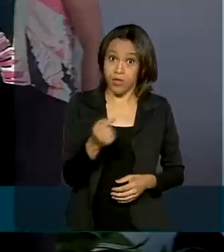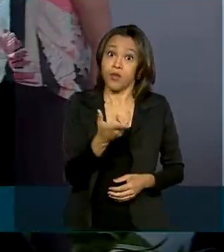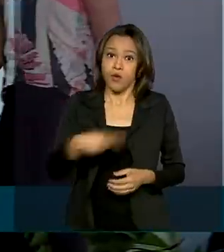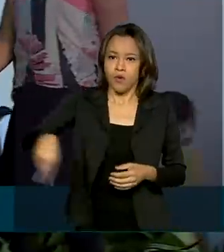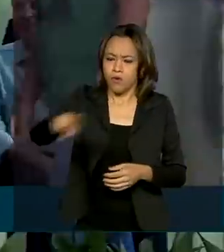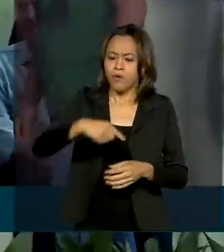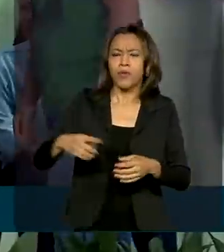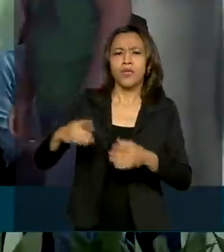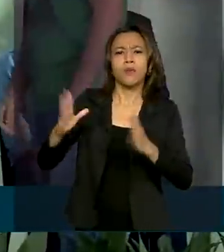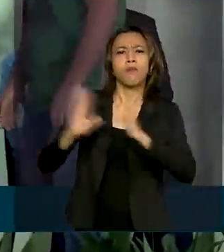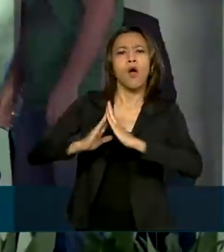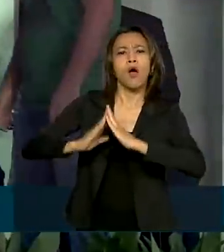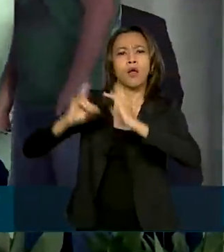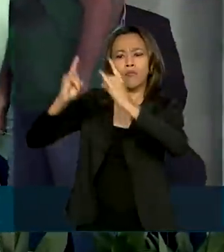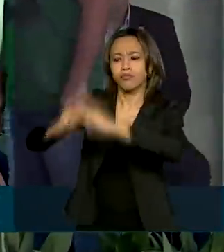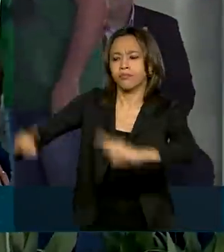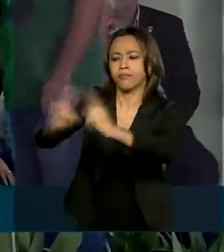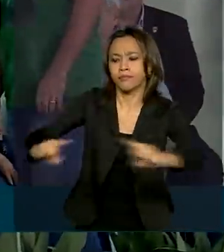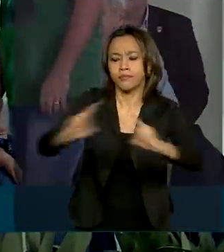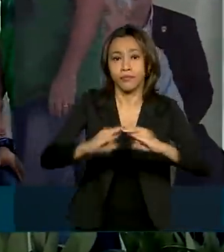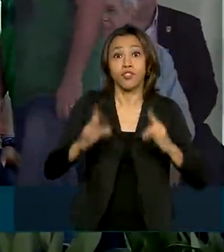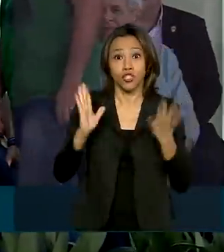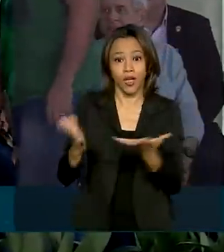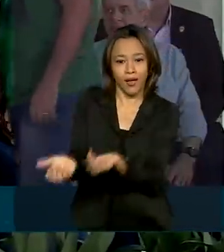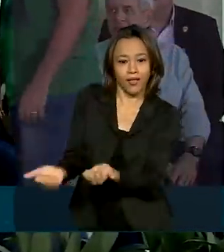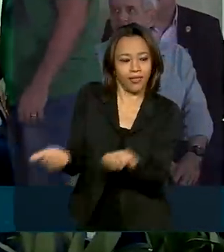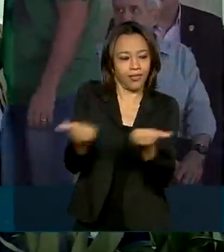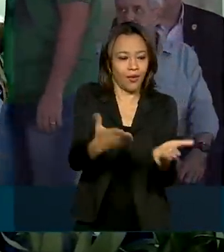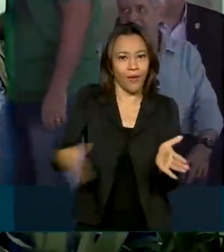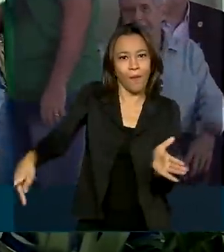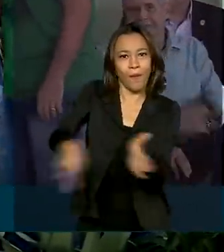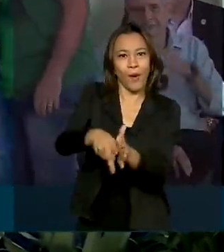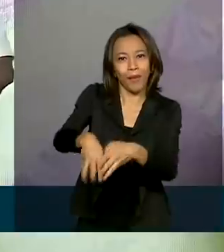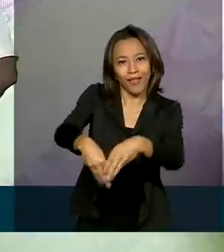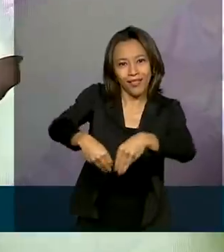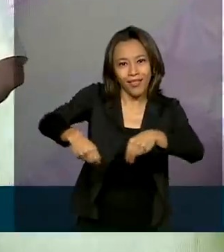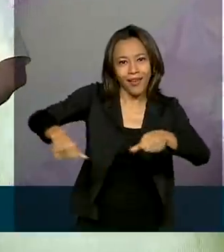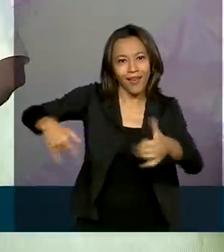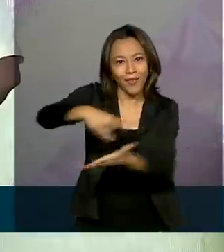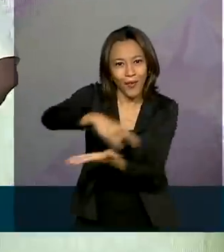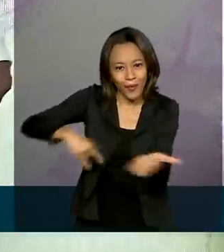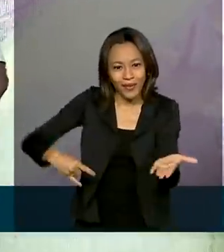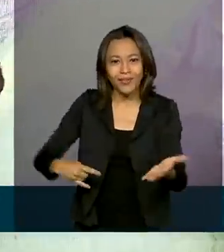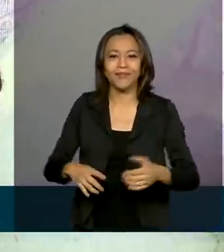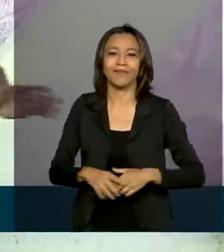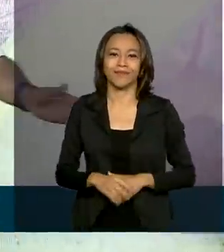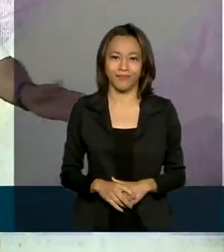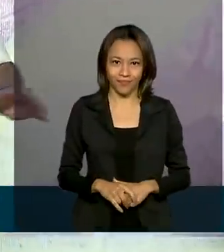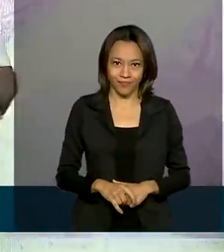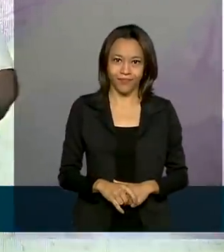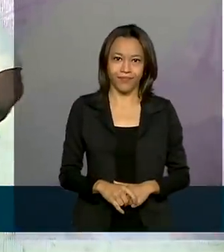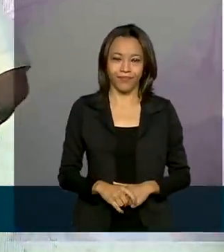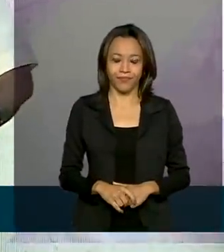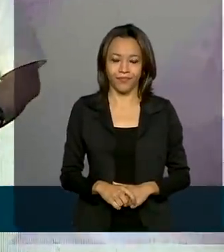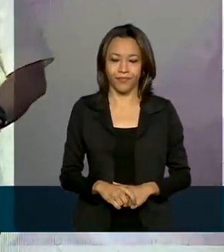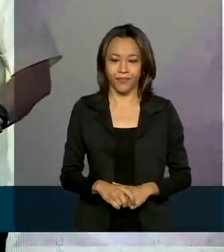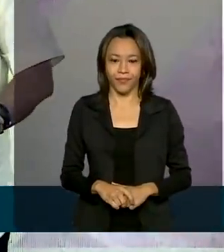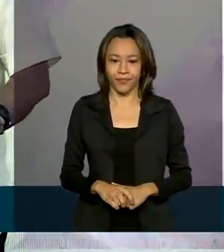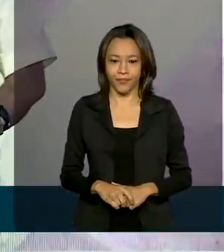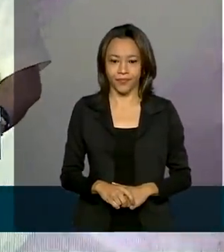assentamentos no município receberam títulos definitivos de suas terras. Essas pessoas que receberam agora,